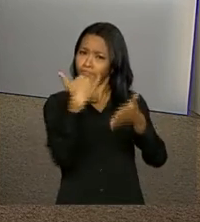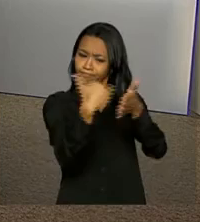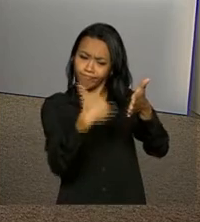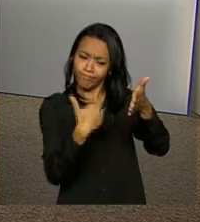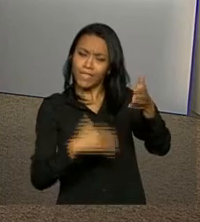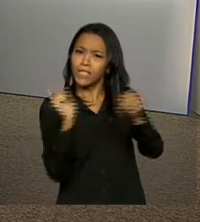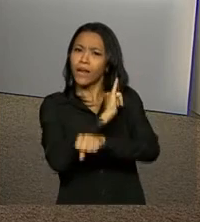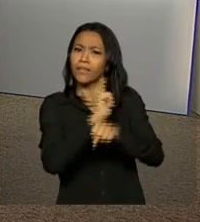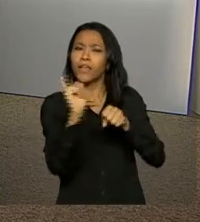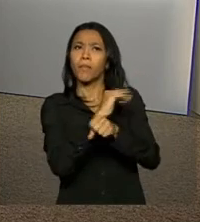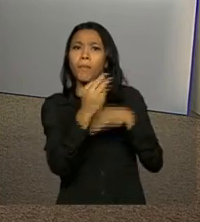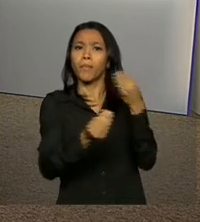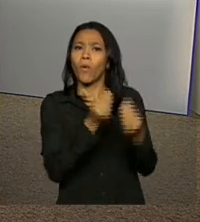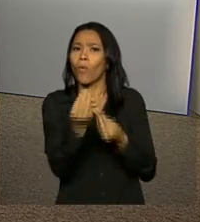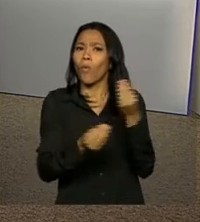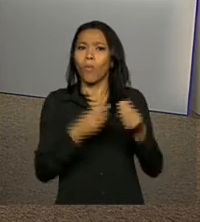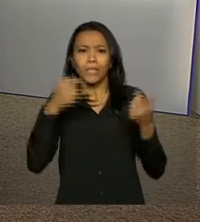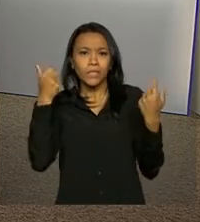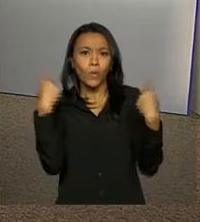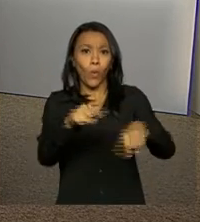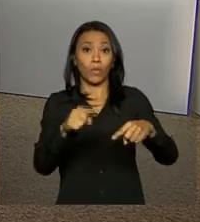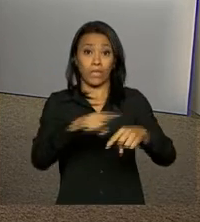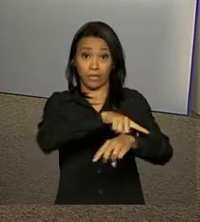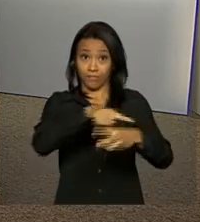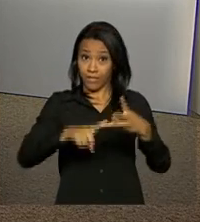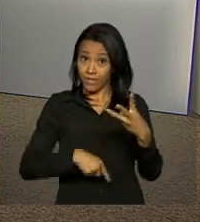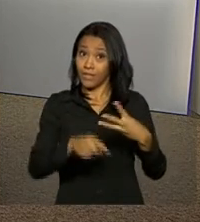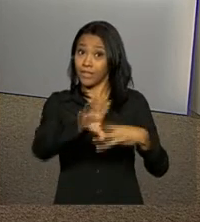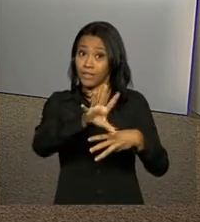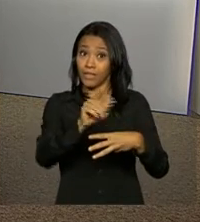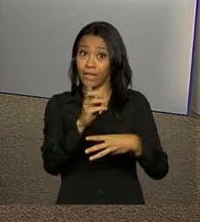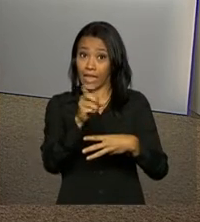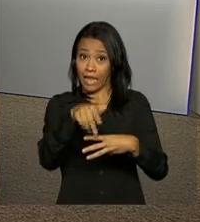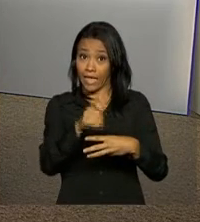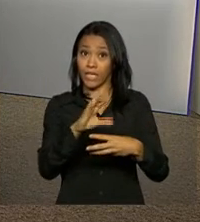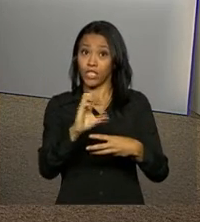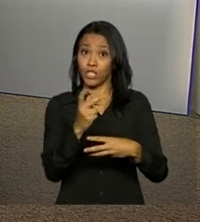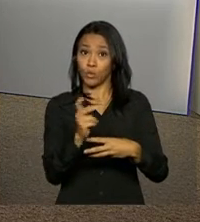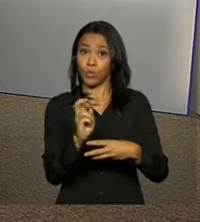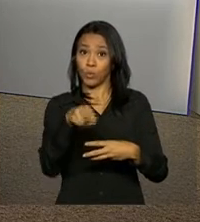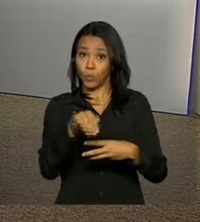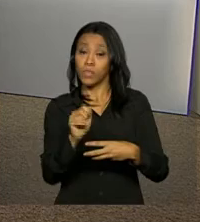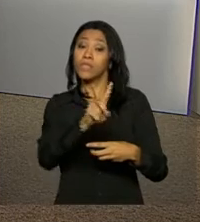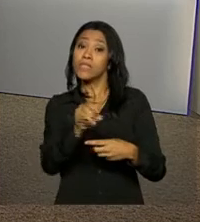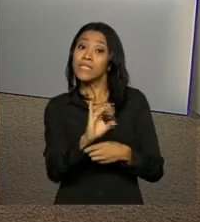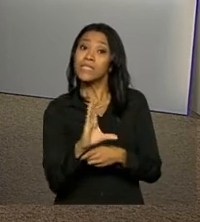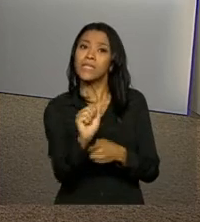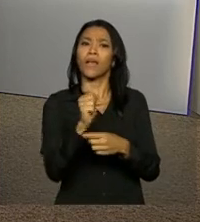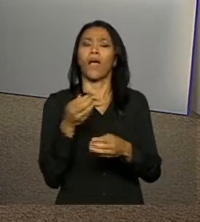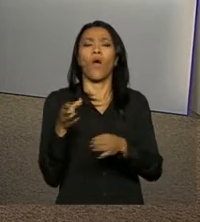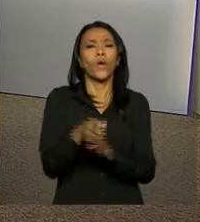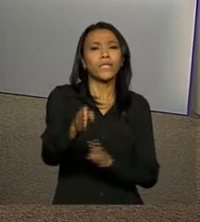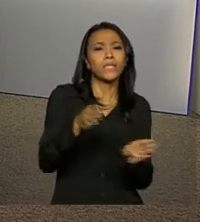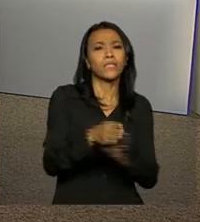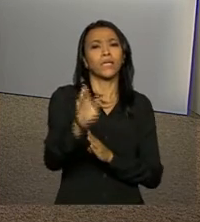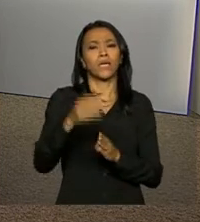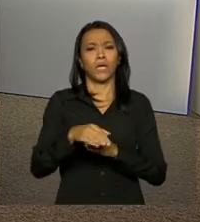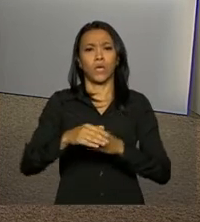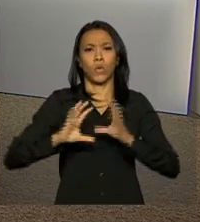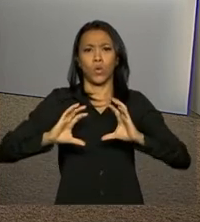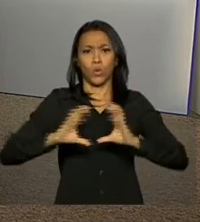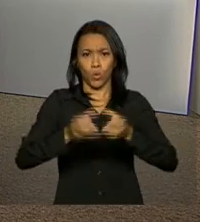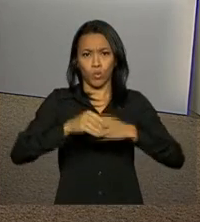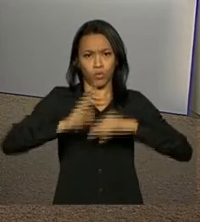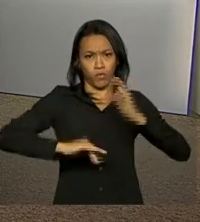medidas para combater o transmissor da dengue, chikungunya e zika, como campanhas de orientação, mutirões de limpeza de